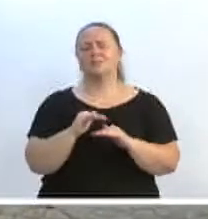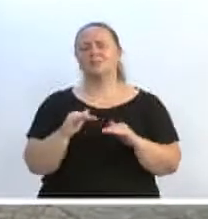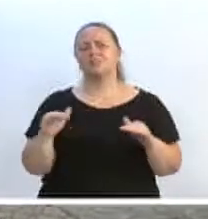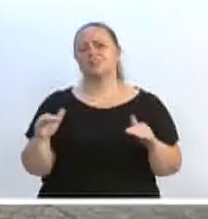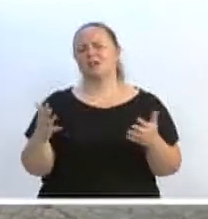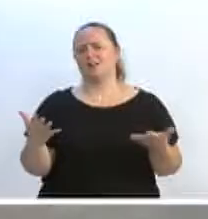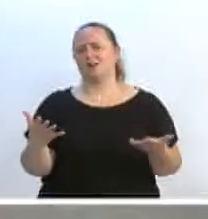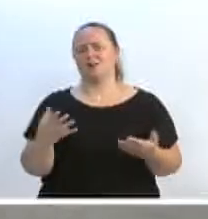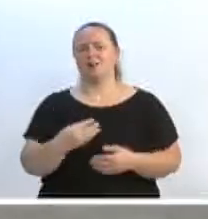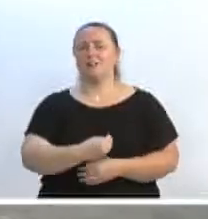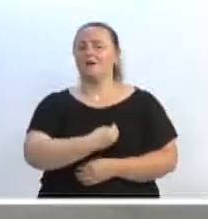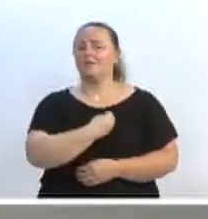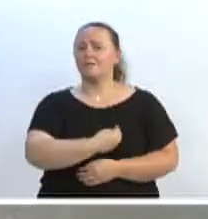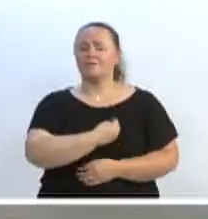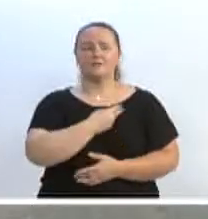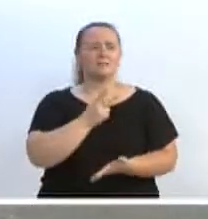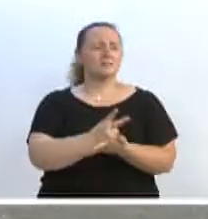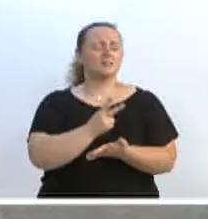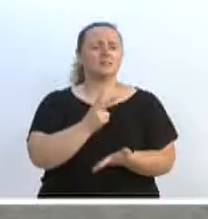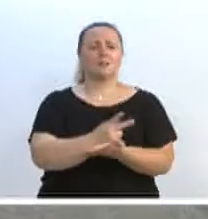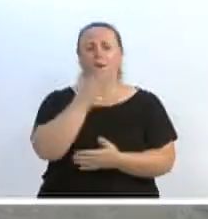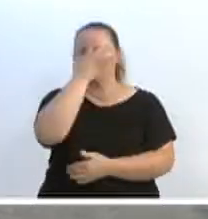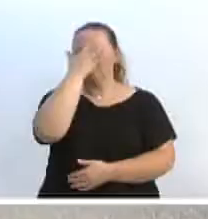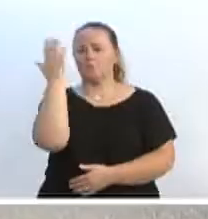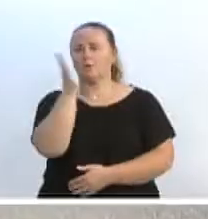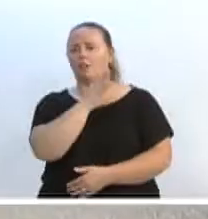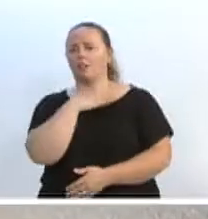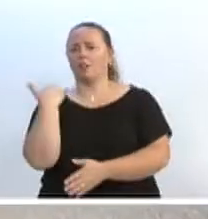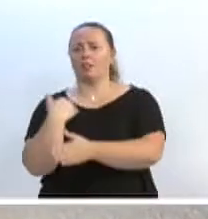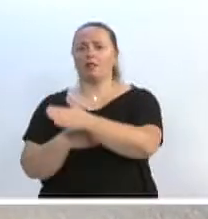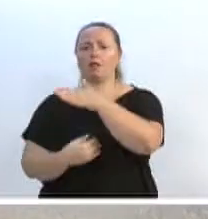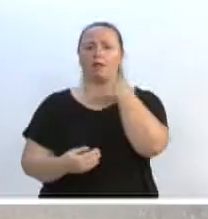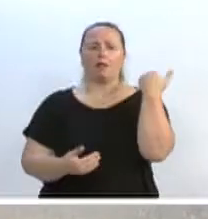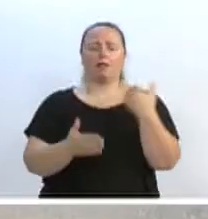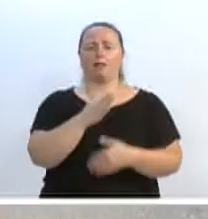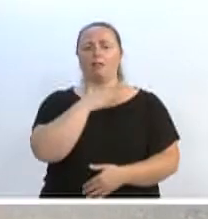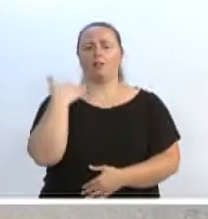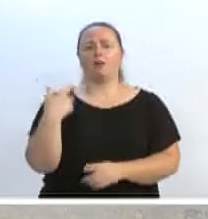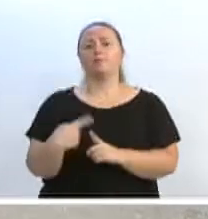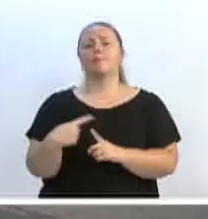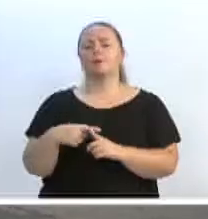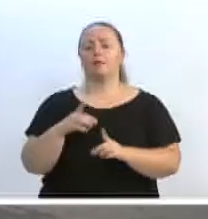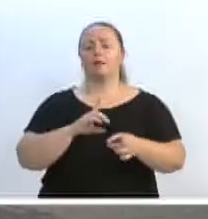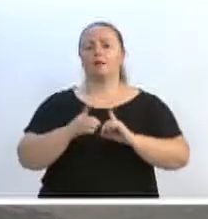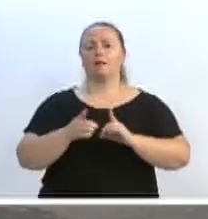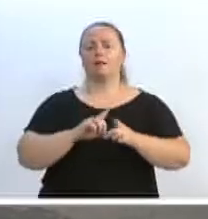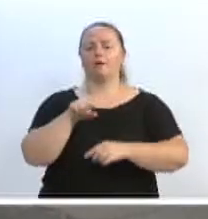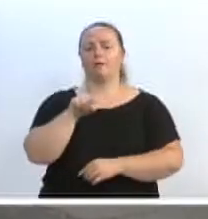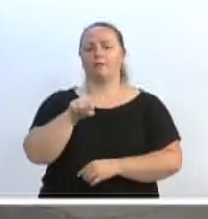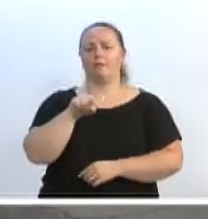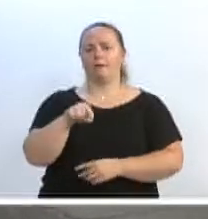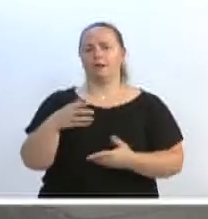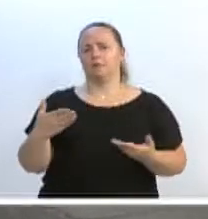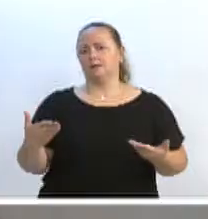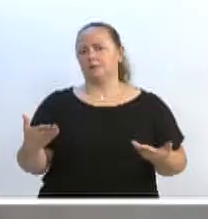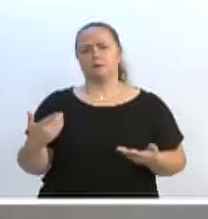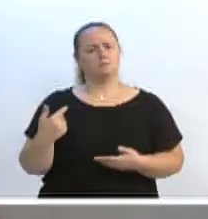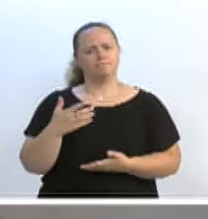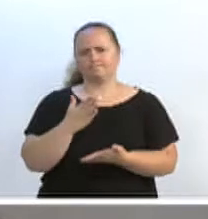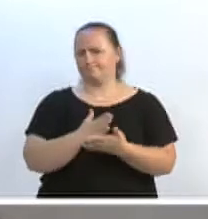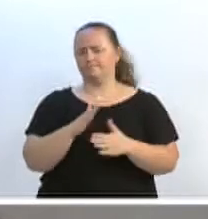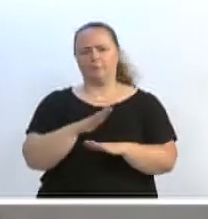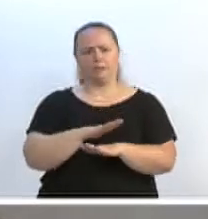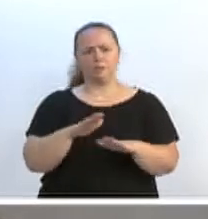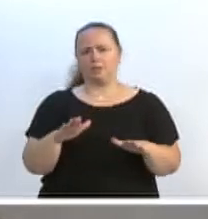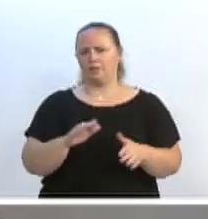vidas sejam ceifadas pelo trânsito intenso pela rodovia SC-108. Mecanismos têm que acontecer,